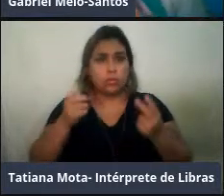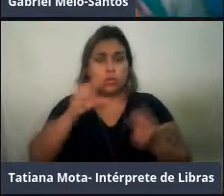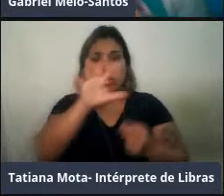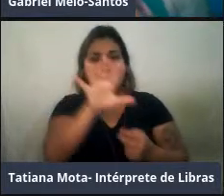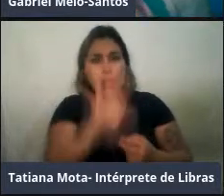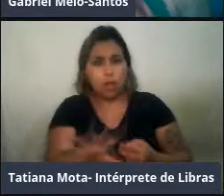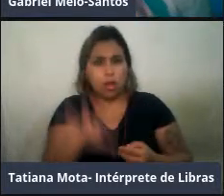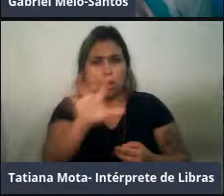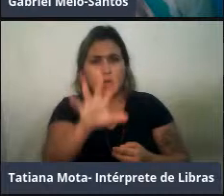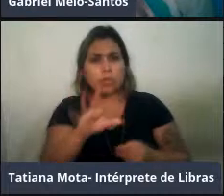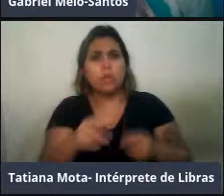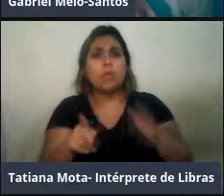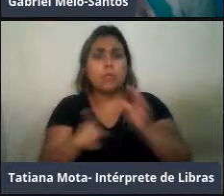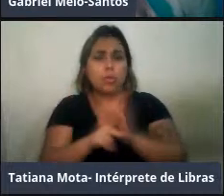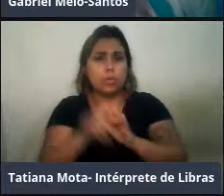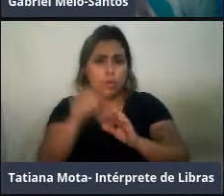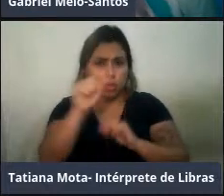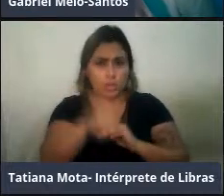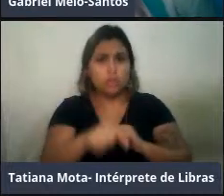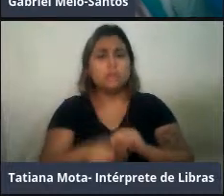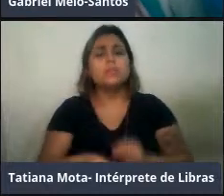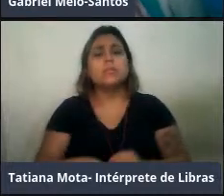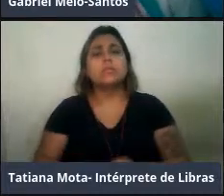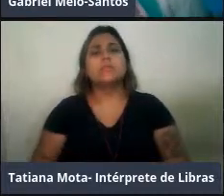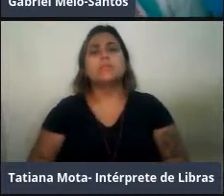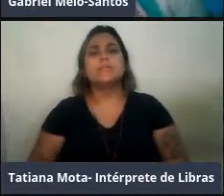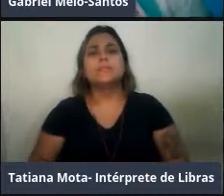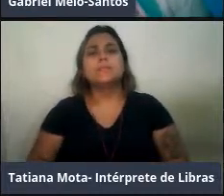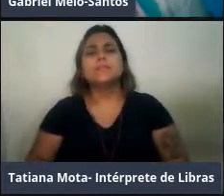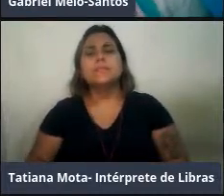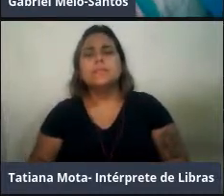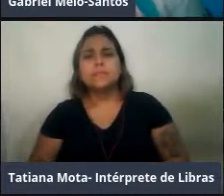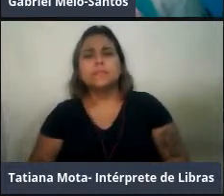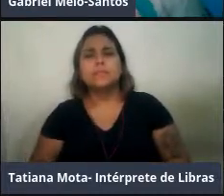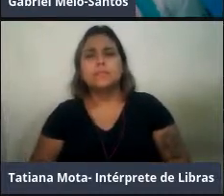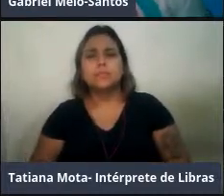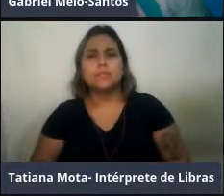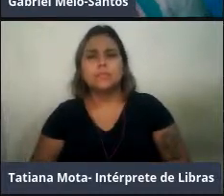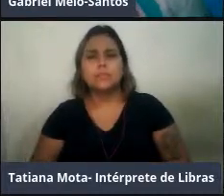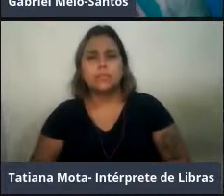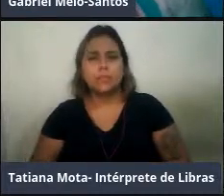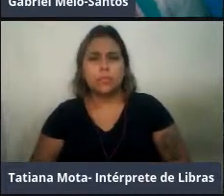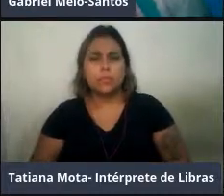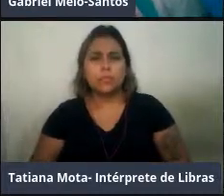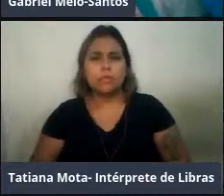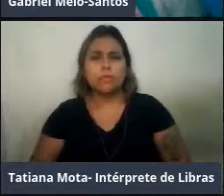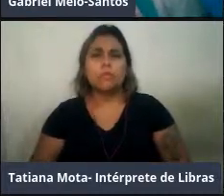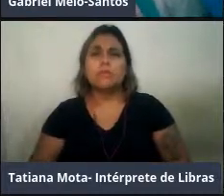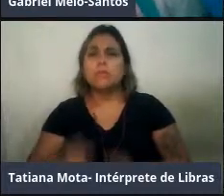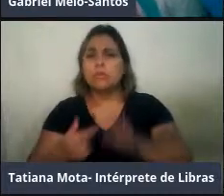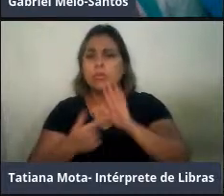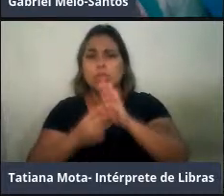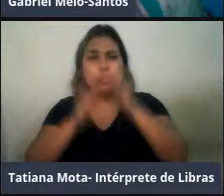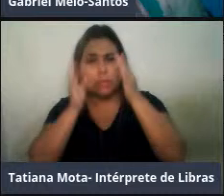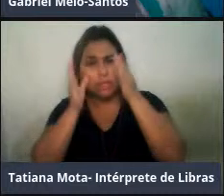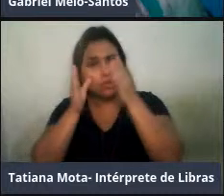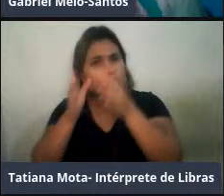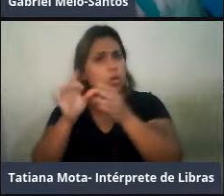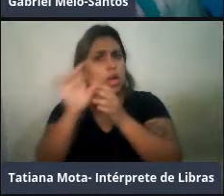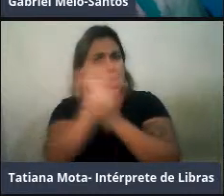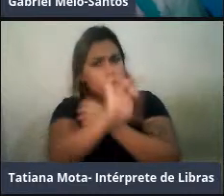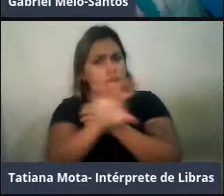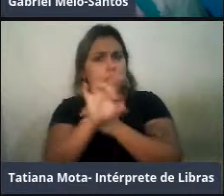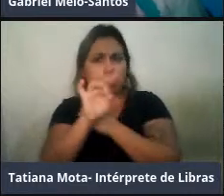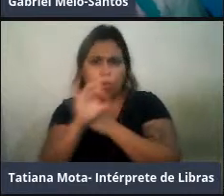daqui da América Latina mostrando, então, os tipos sonoros específicos de cada população. Esse tipo aqui, por exemplo, só ocorreu na Venezuela,